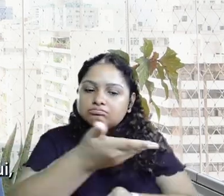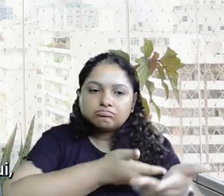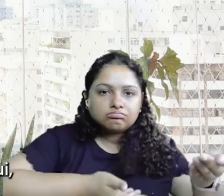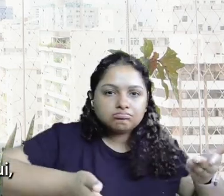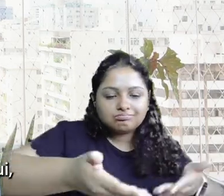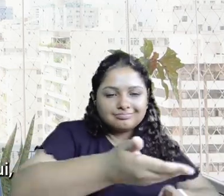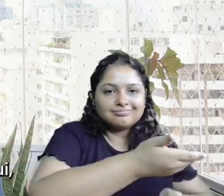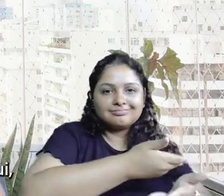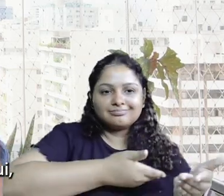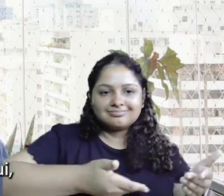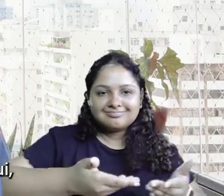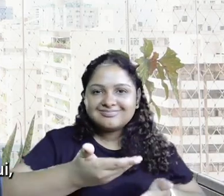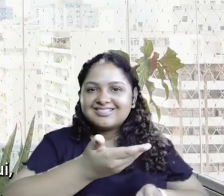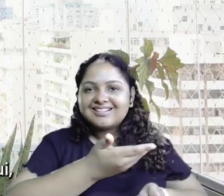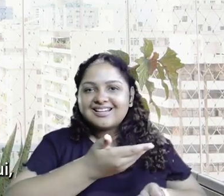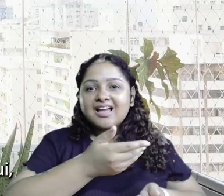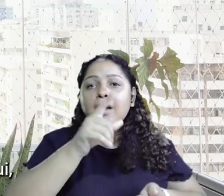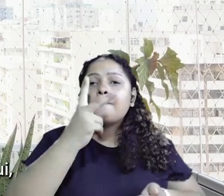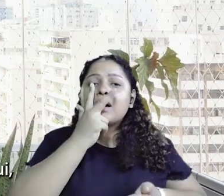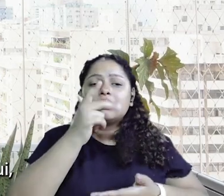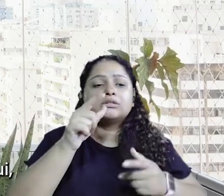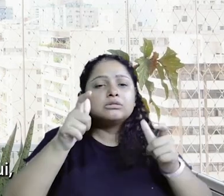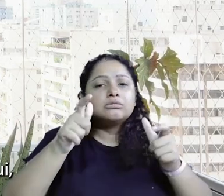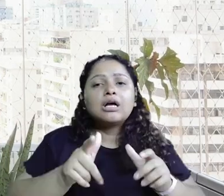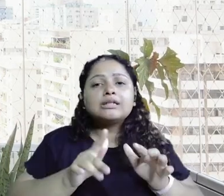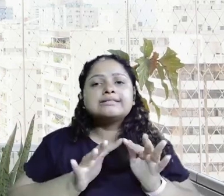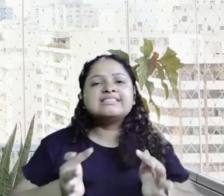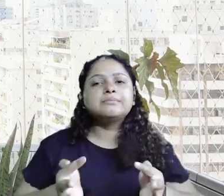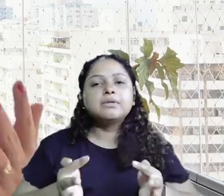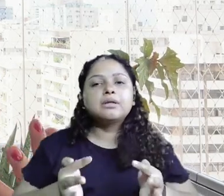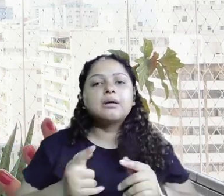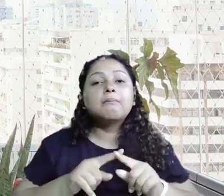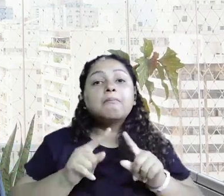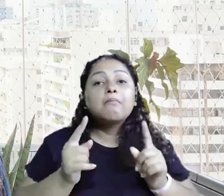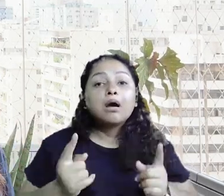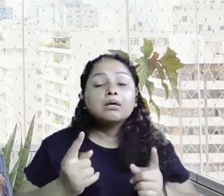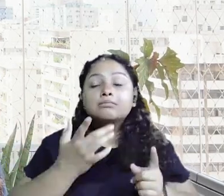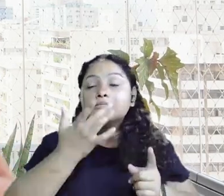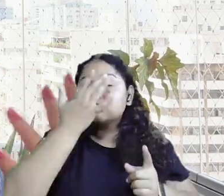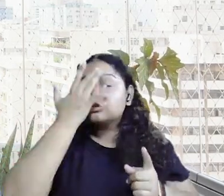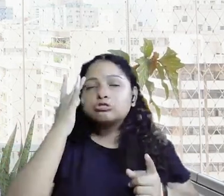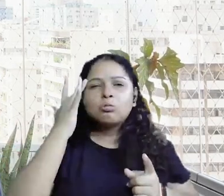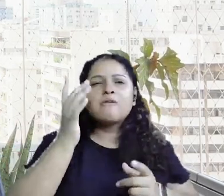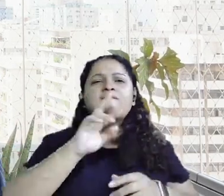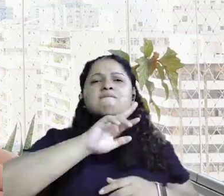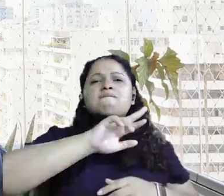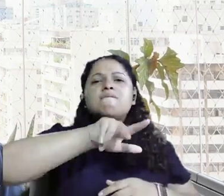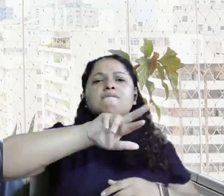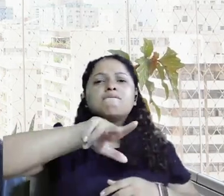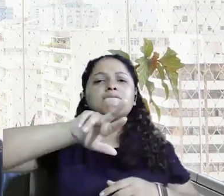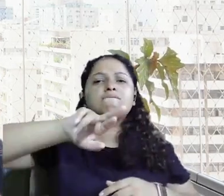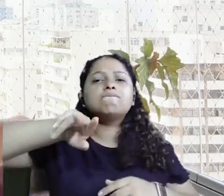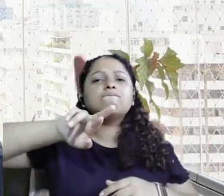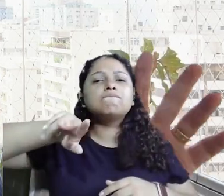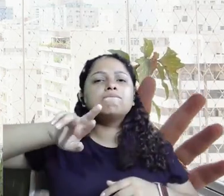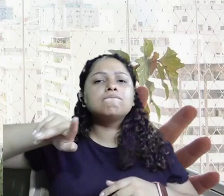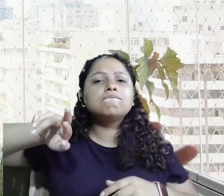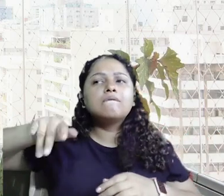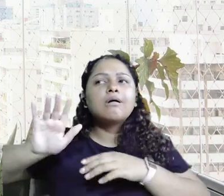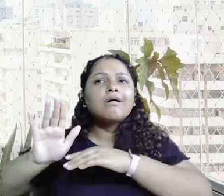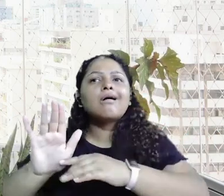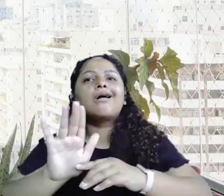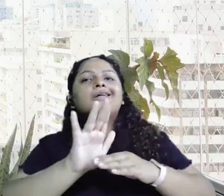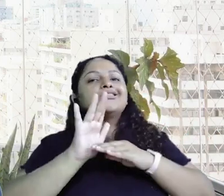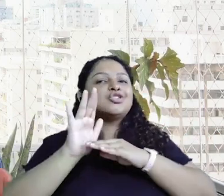essa mesinha aqui ela conseguiu formar uma rede que se espalha